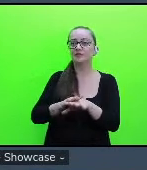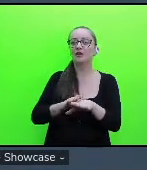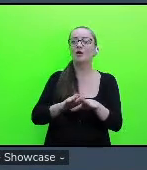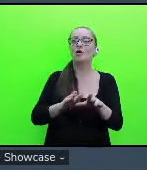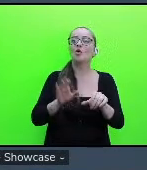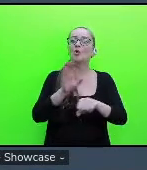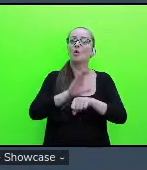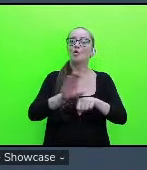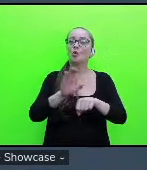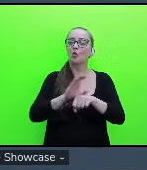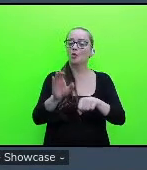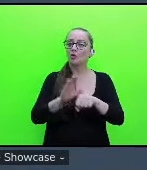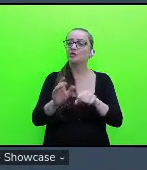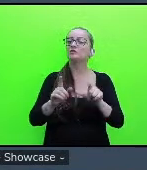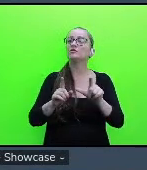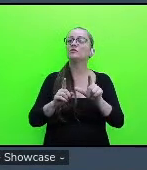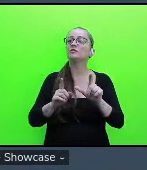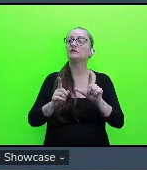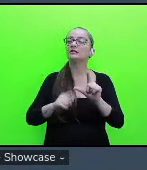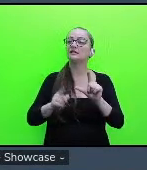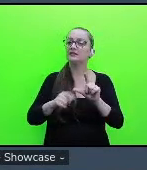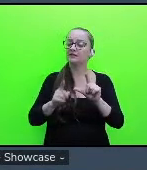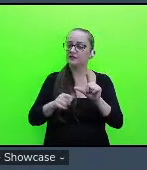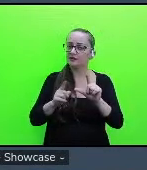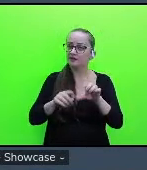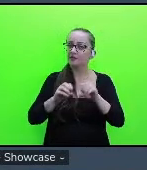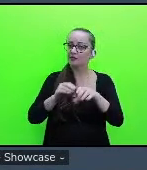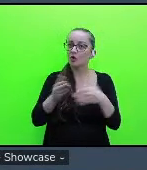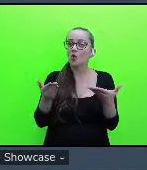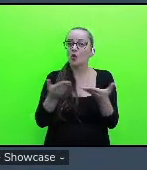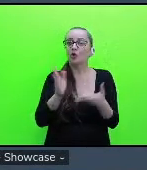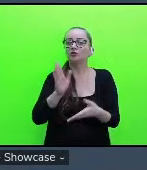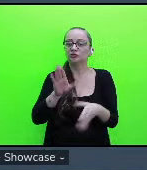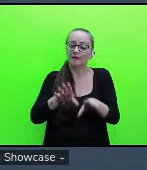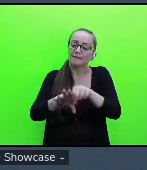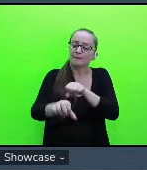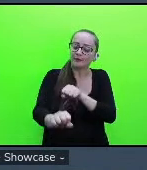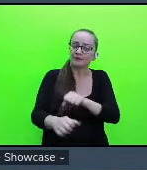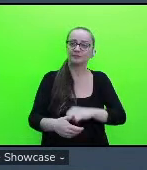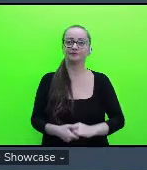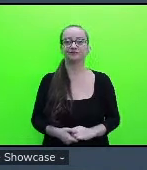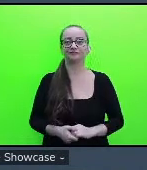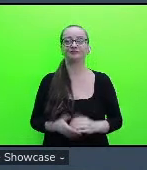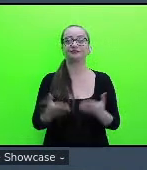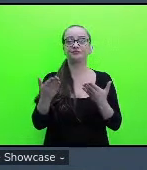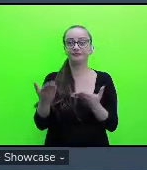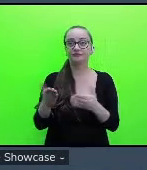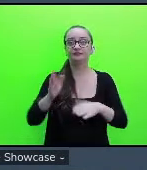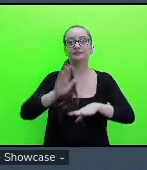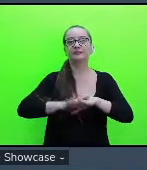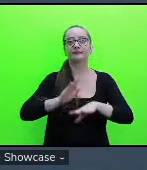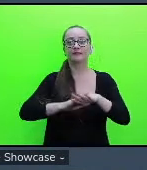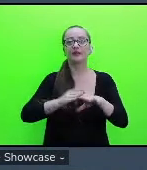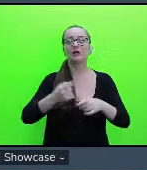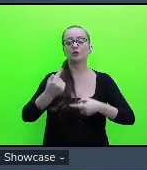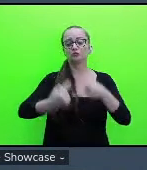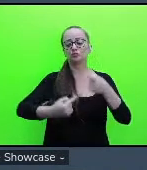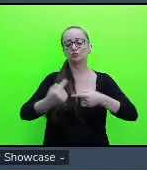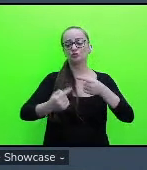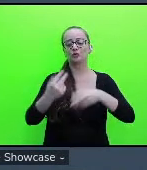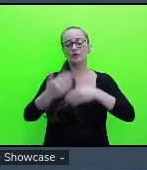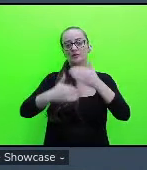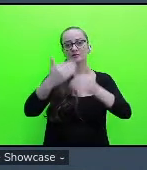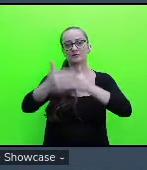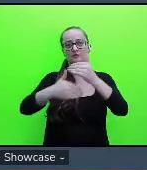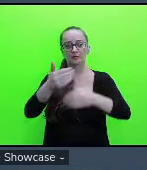em letras como disse hoje eu já tenho a graduação e ela se ocupou em discutir sobre o desenvolvimento